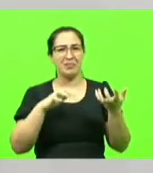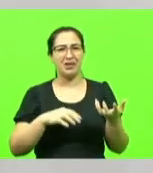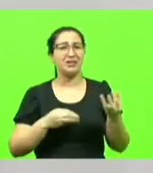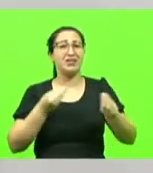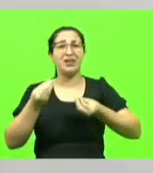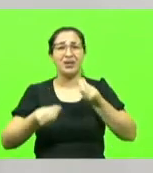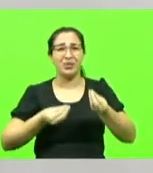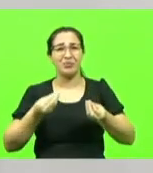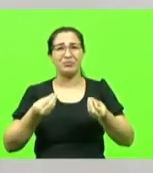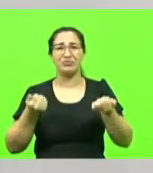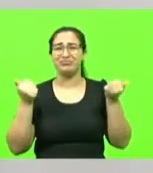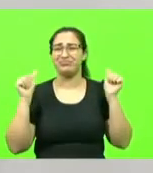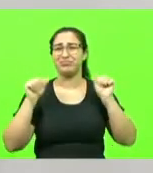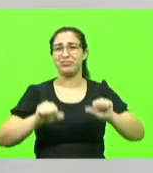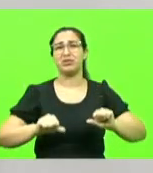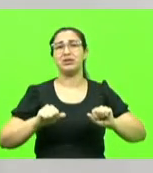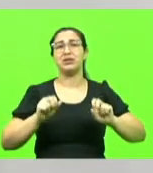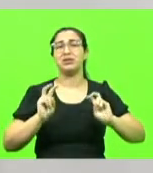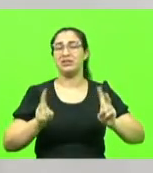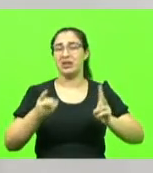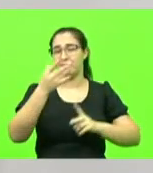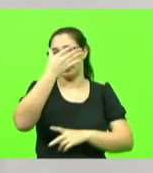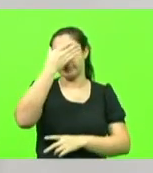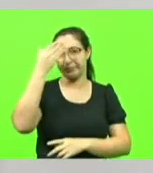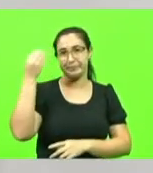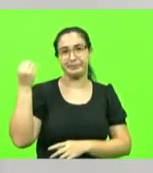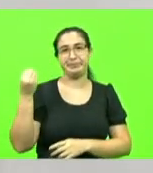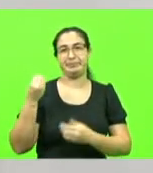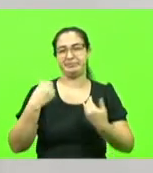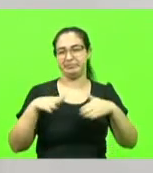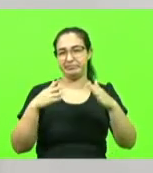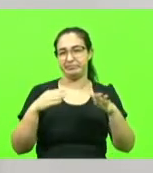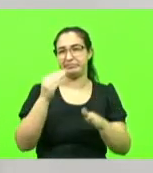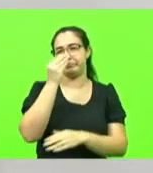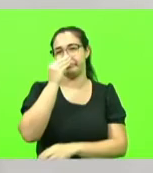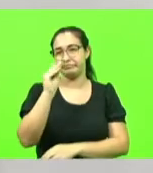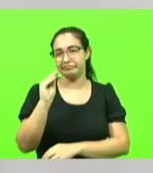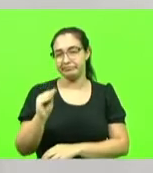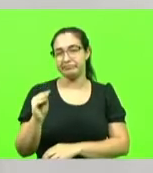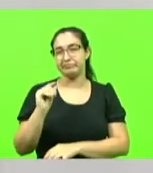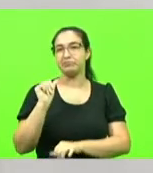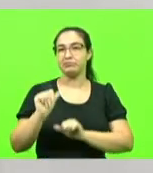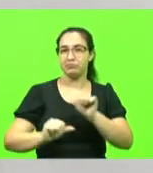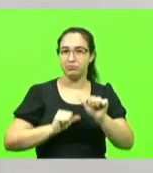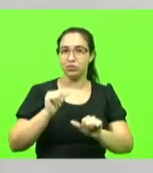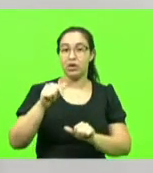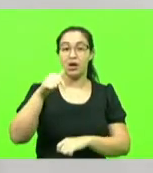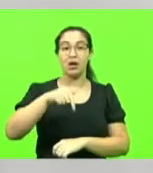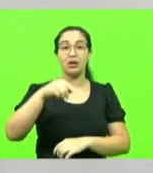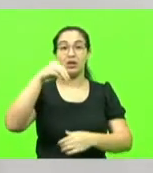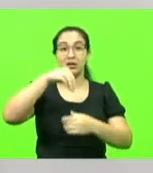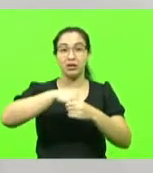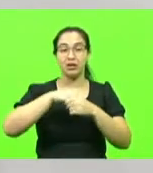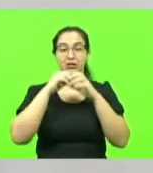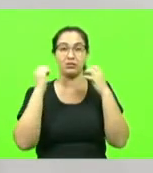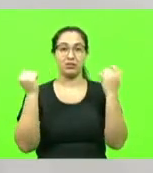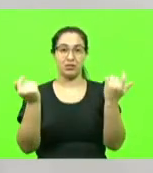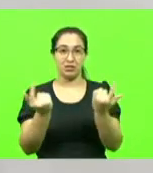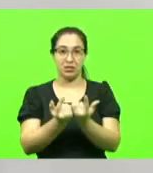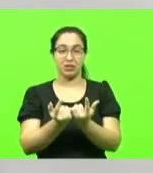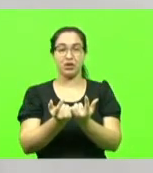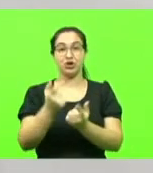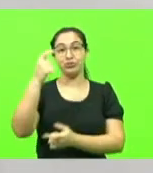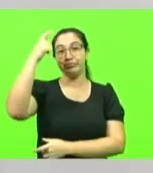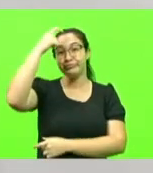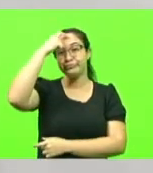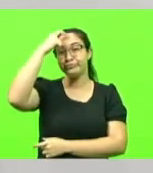sempre deixados de lado. É preciso mudar. É preciso uma consciência aqui deste Parlamento. É necessário uma consciência dos